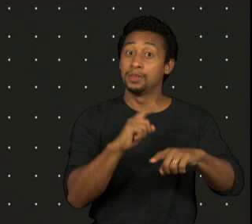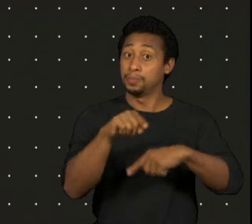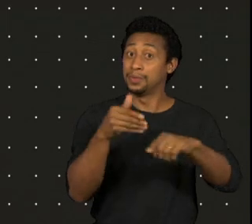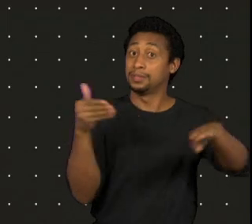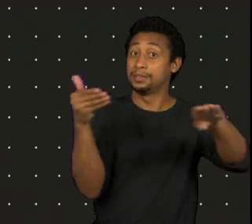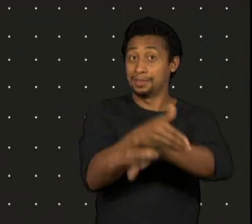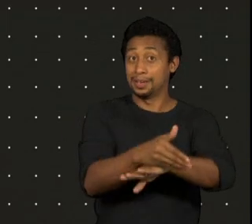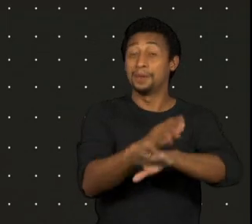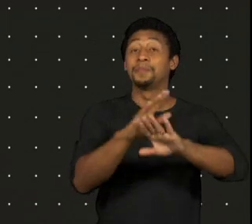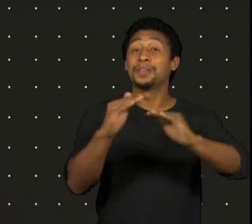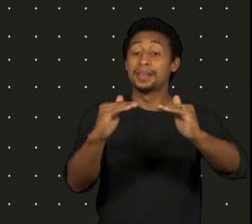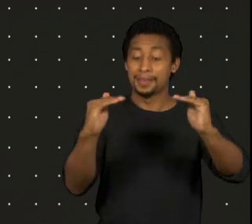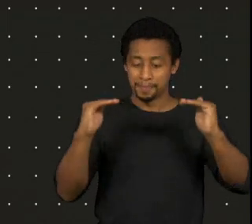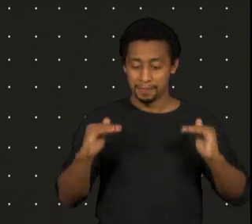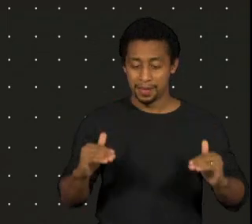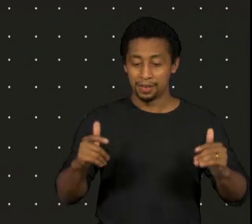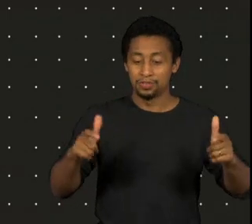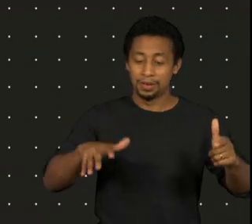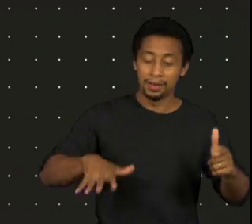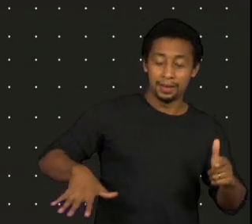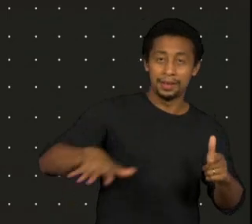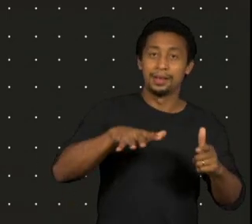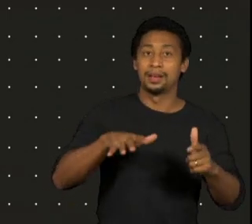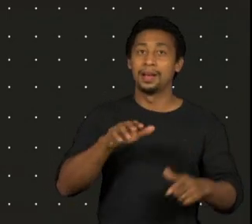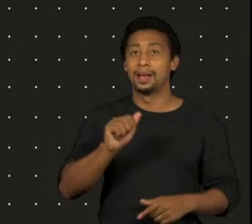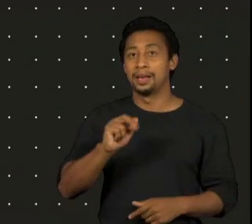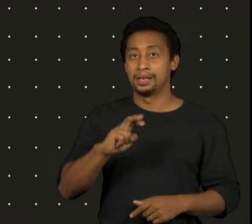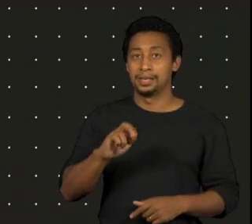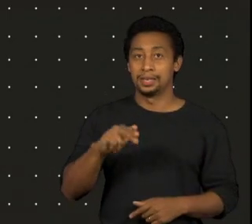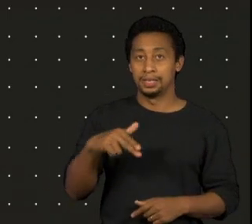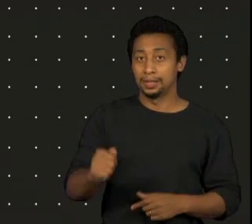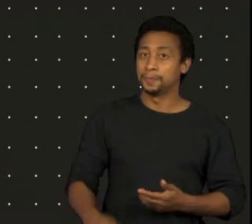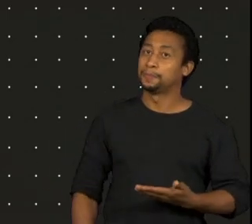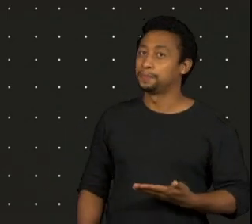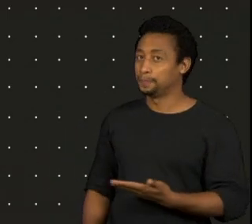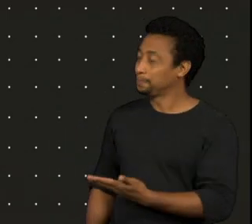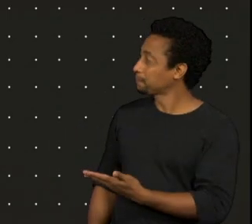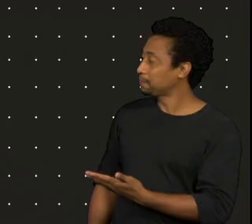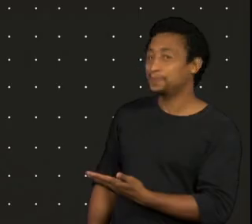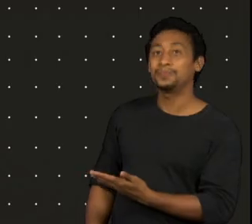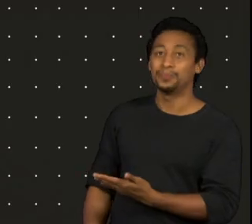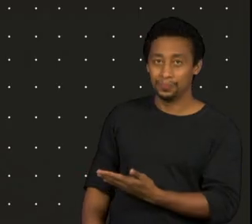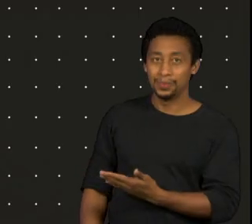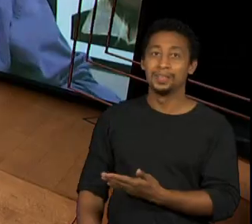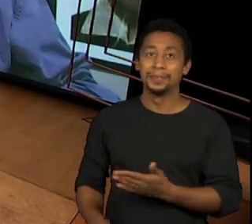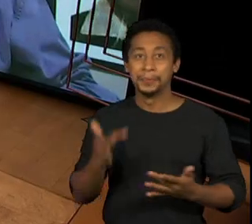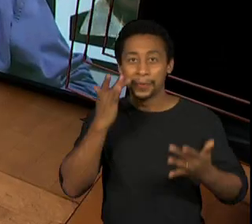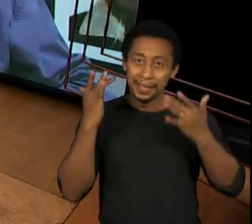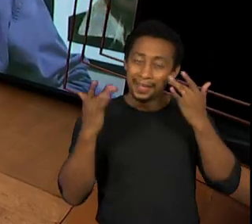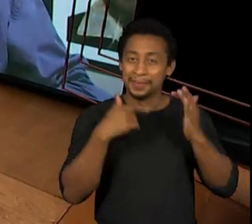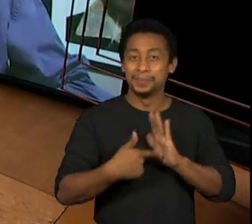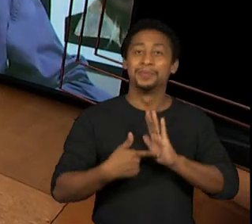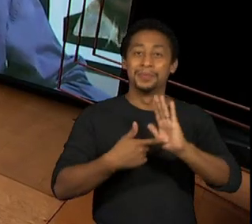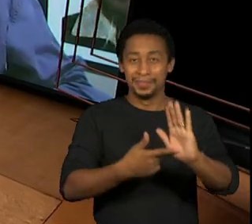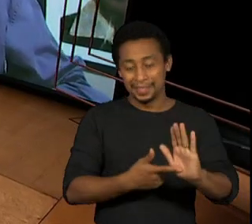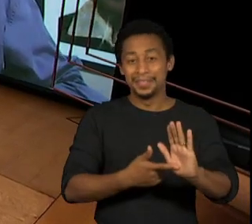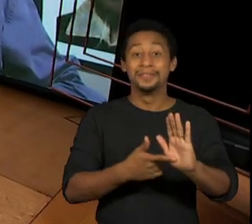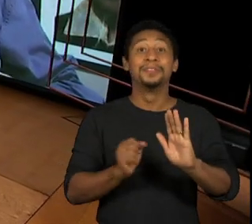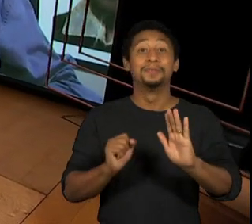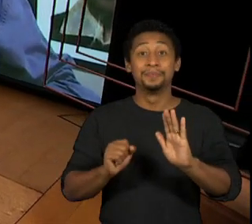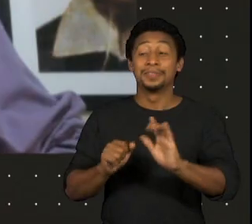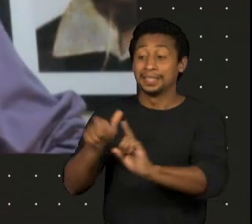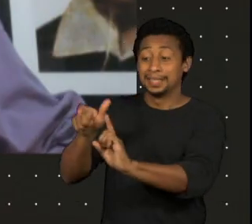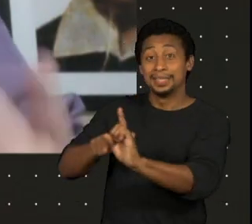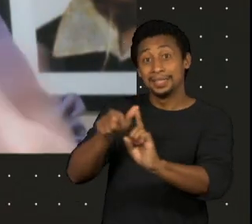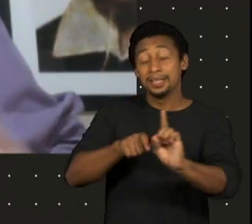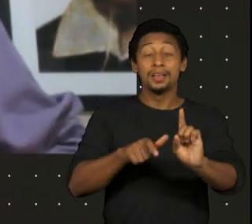dirigindo o Arturo Ui, com o Fagundes, principalmente com o Guarnieri, que fazia o Arturo Ui. E o Guarnieri foi